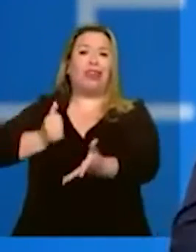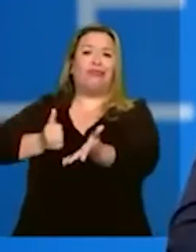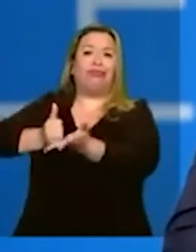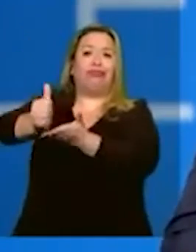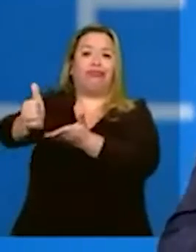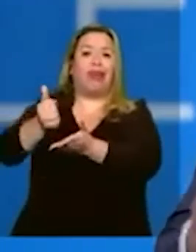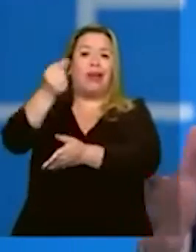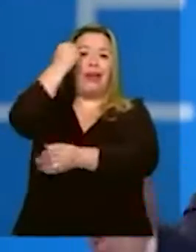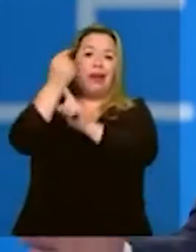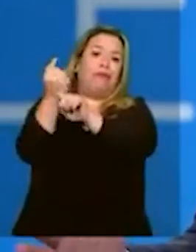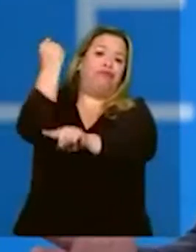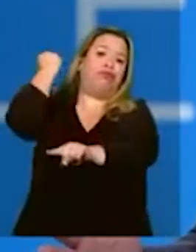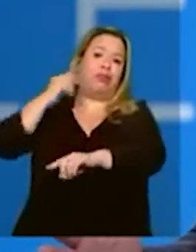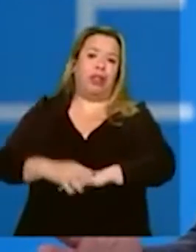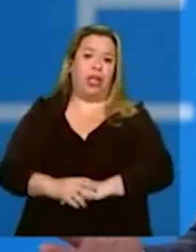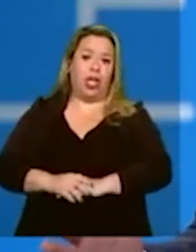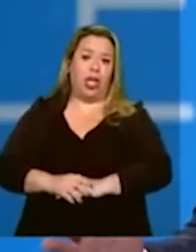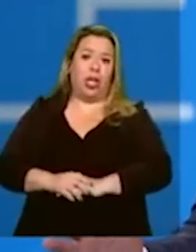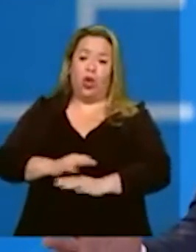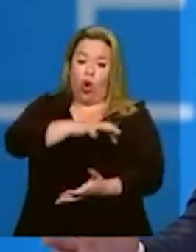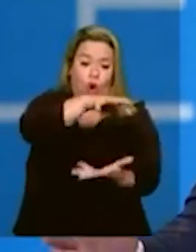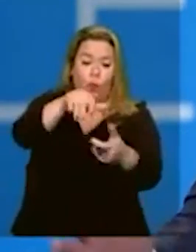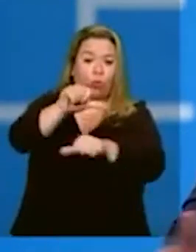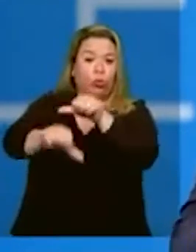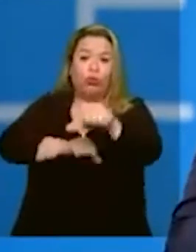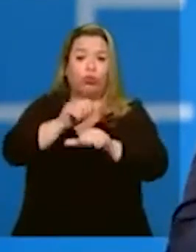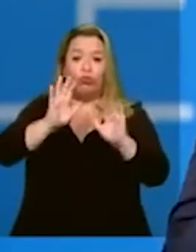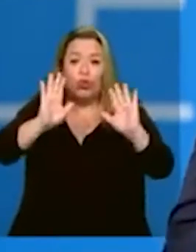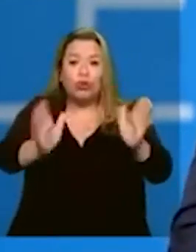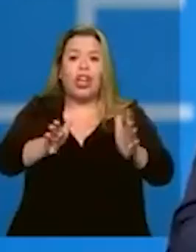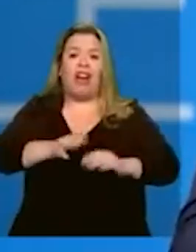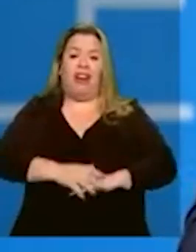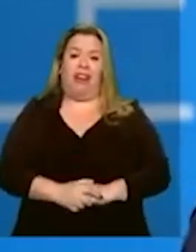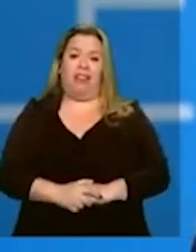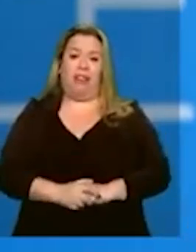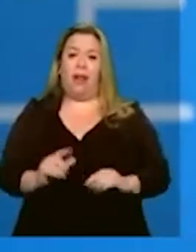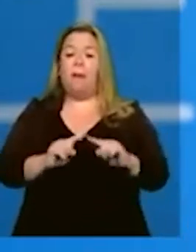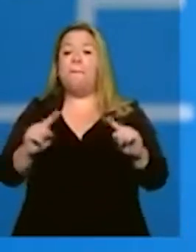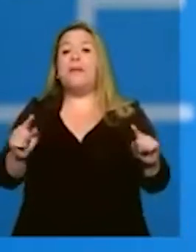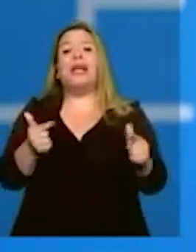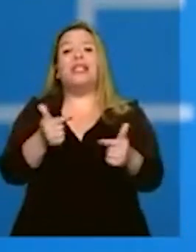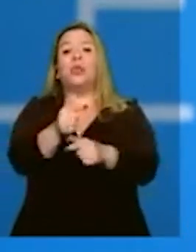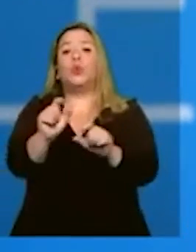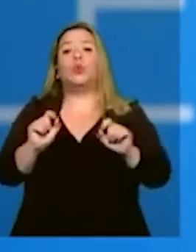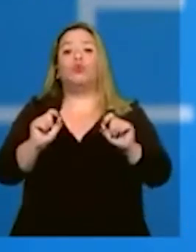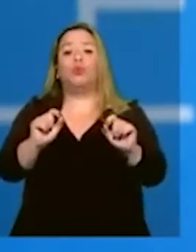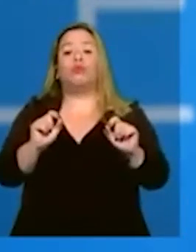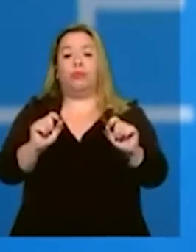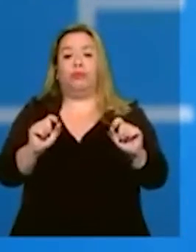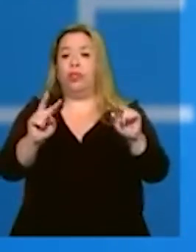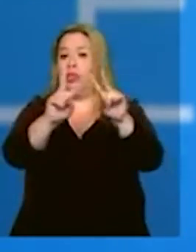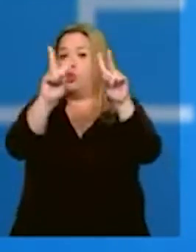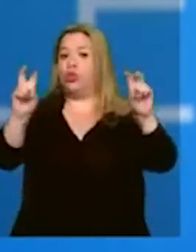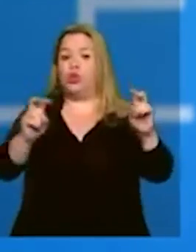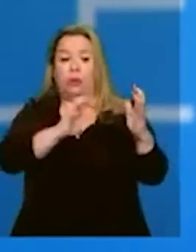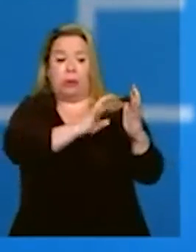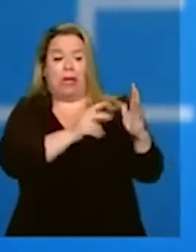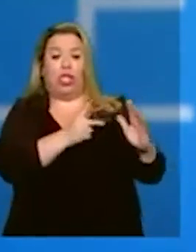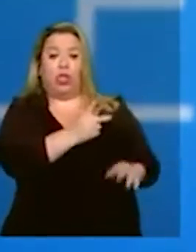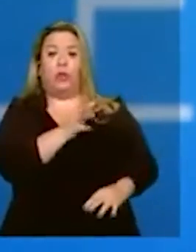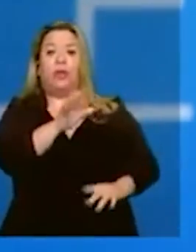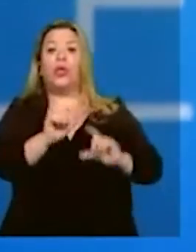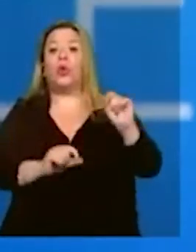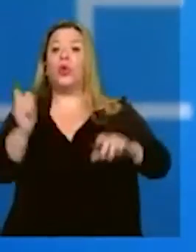ultrapassadas. O mundo mudou muito nesses últimos anos. Mas não houve, a parte do PT, a